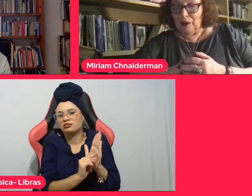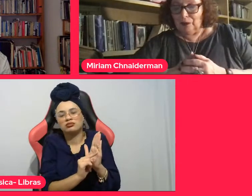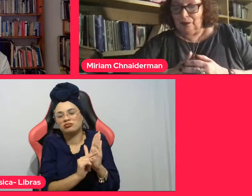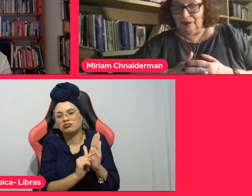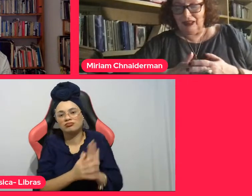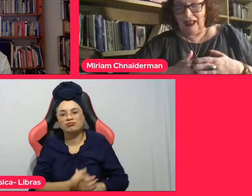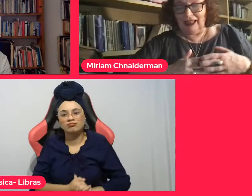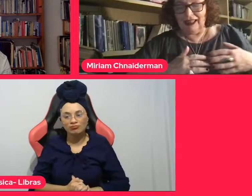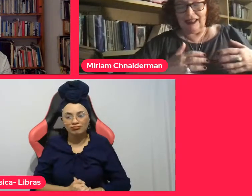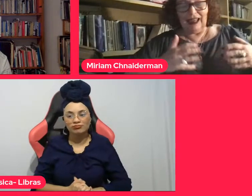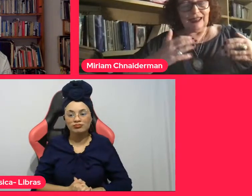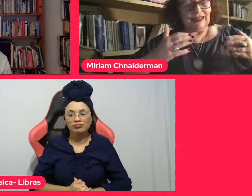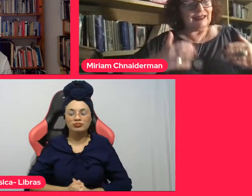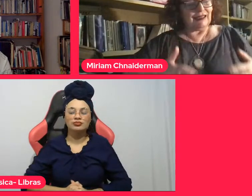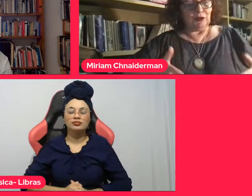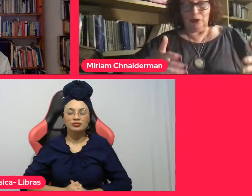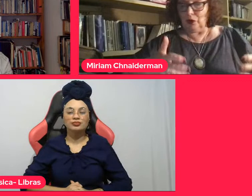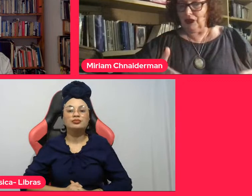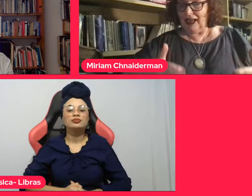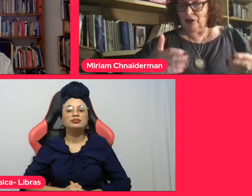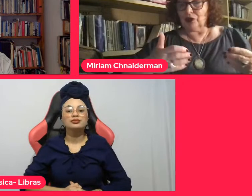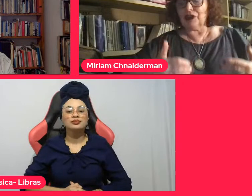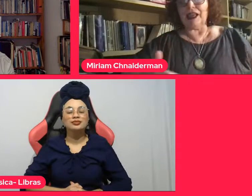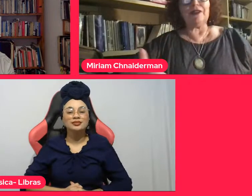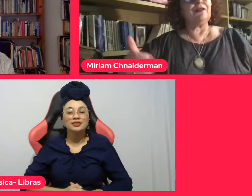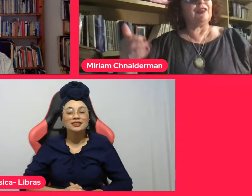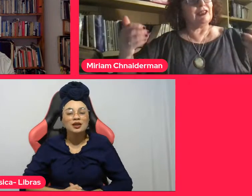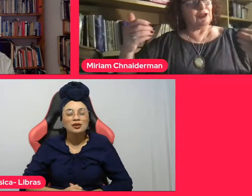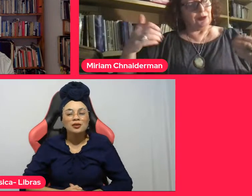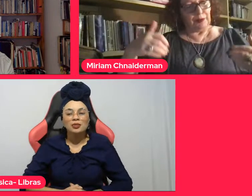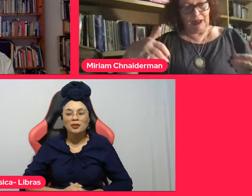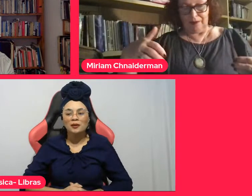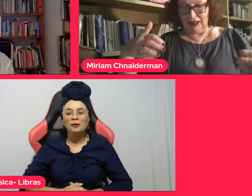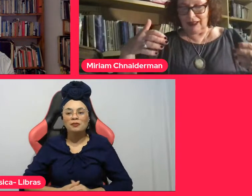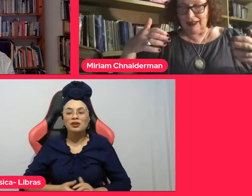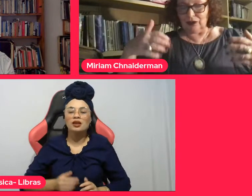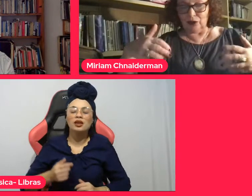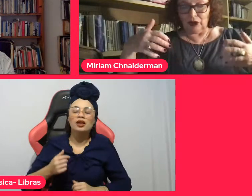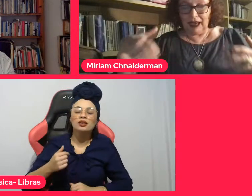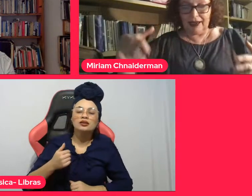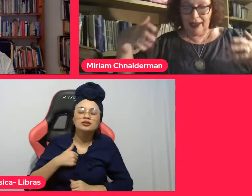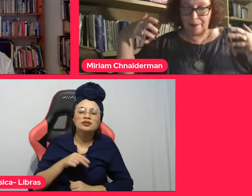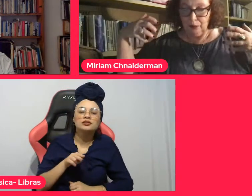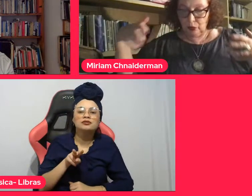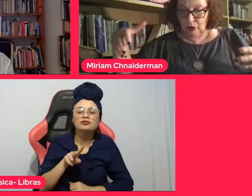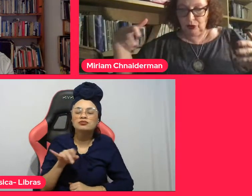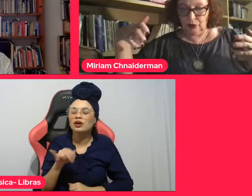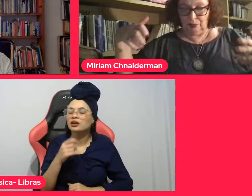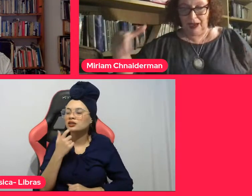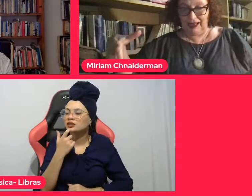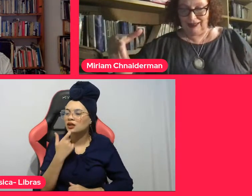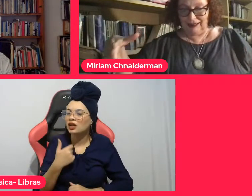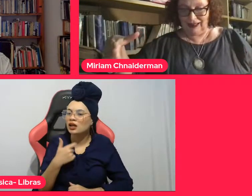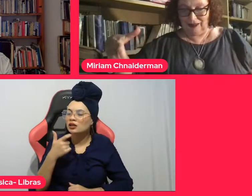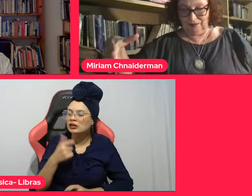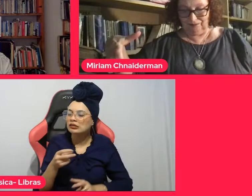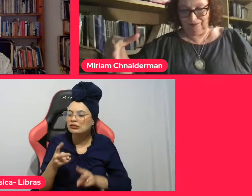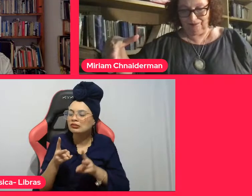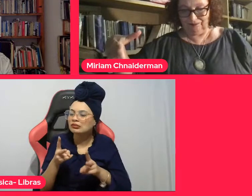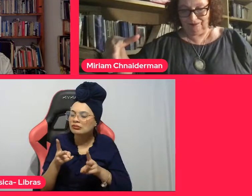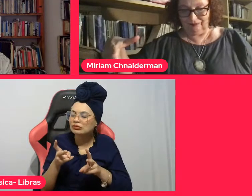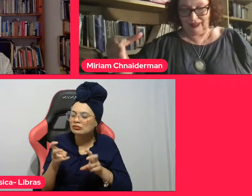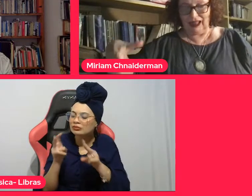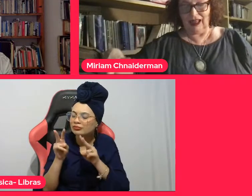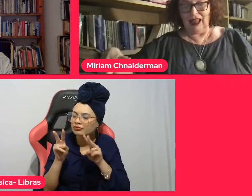Então, aí, a questão do olhar, o ser visto pela mãe, questão do olhar é muito básica.